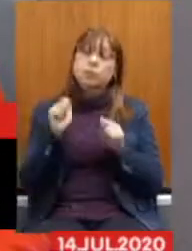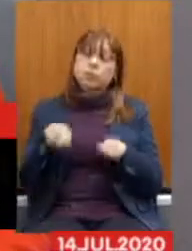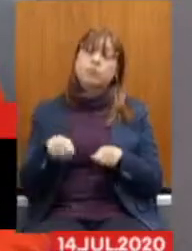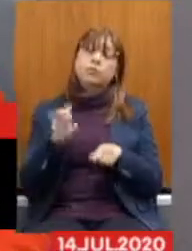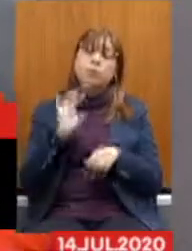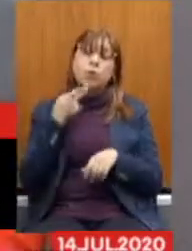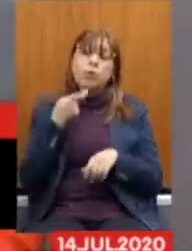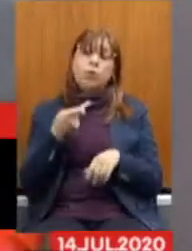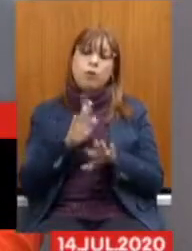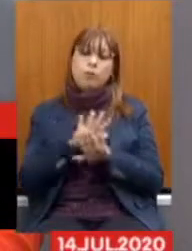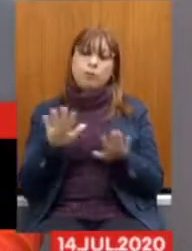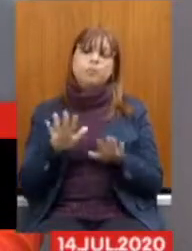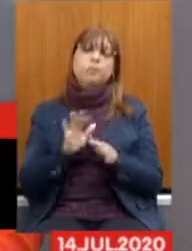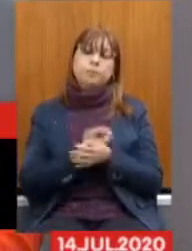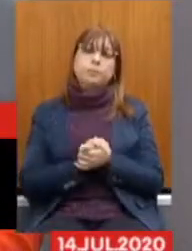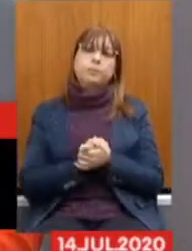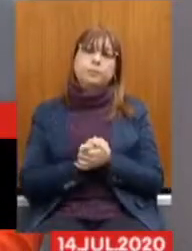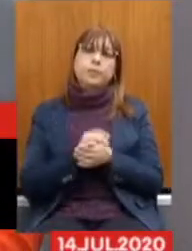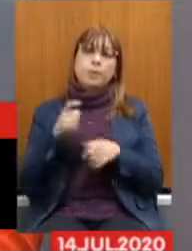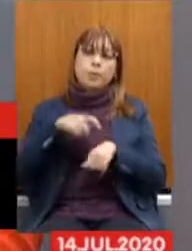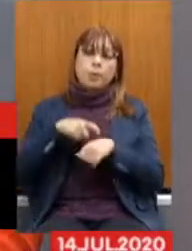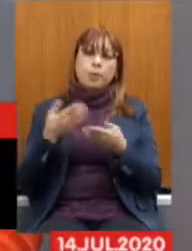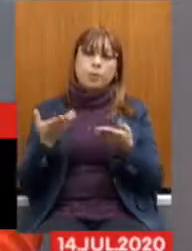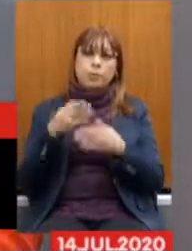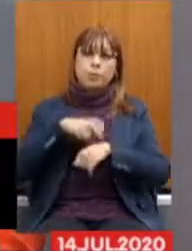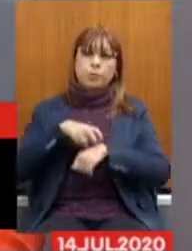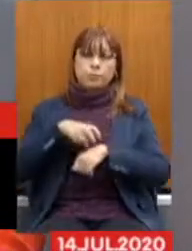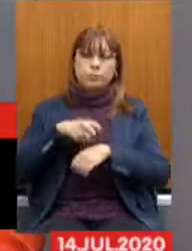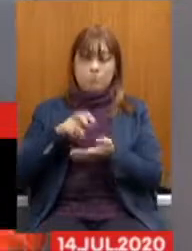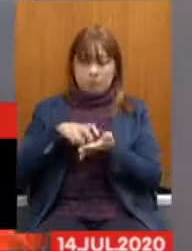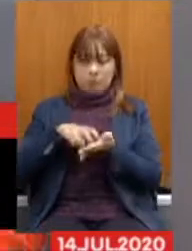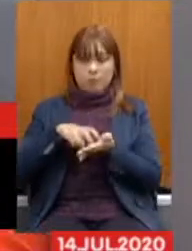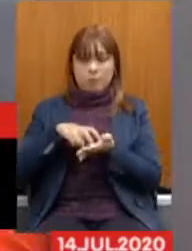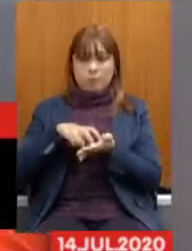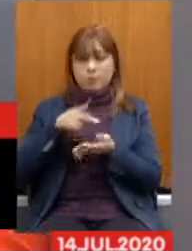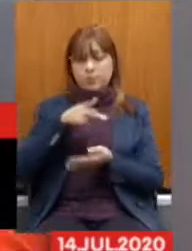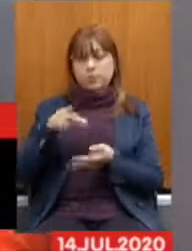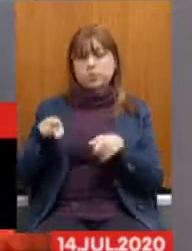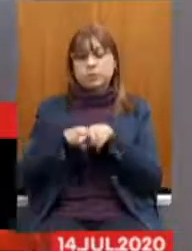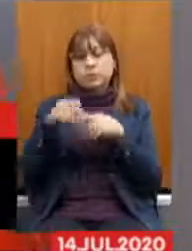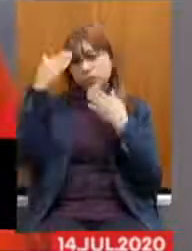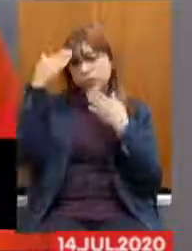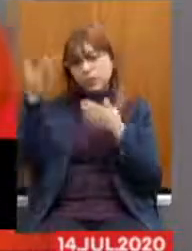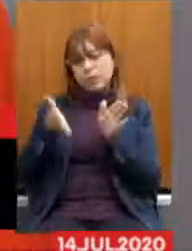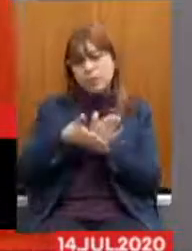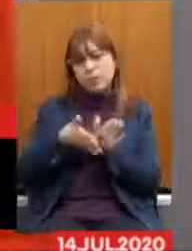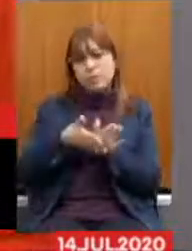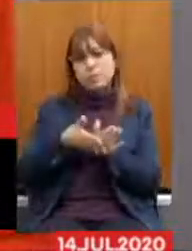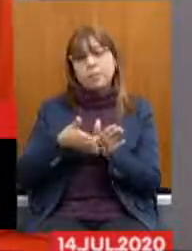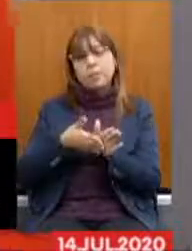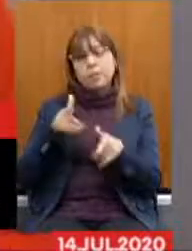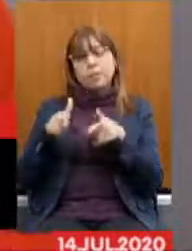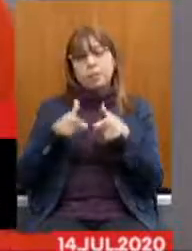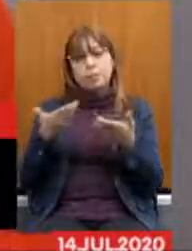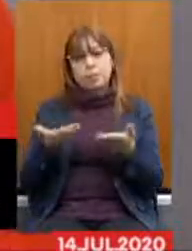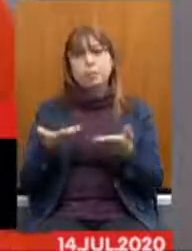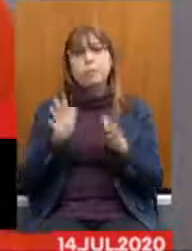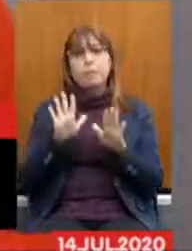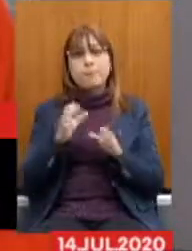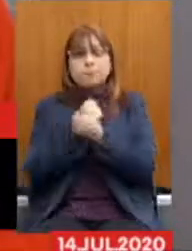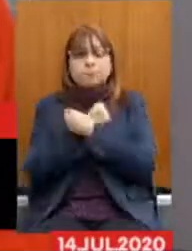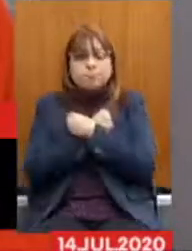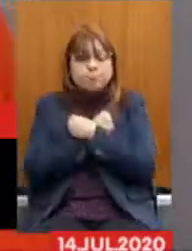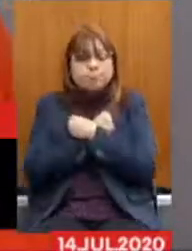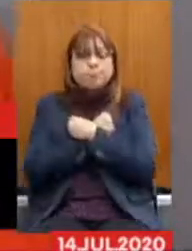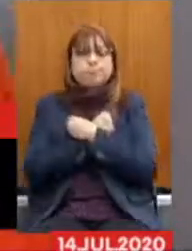contribuições para esse momento da manhã, presidente, e agradecendo e parabenizando pela condição dos trabalhos. Mas deixando um forte